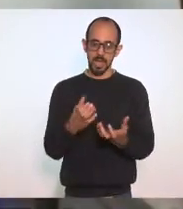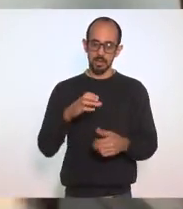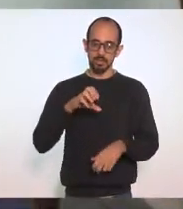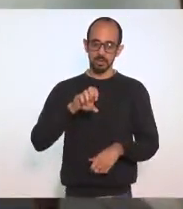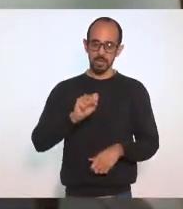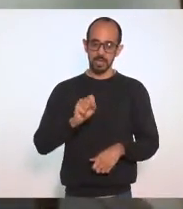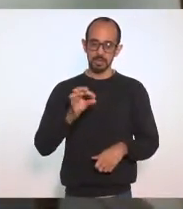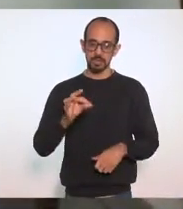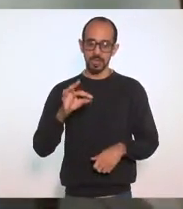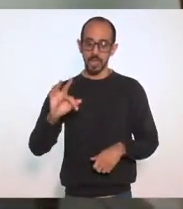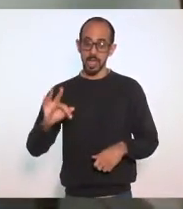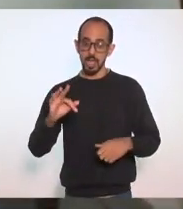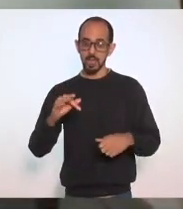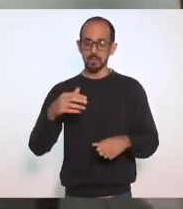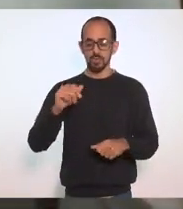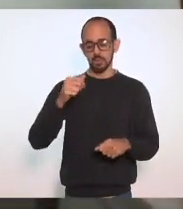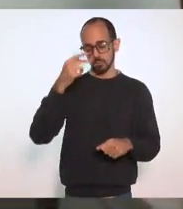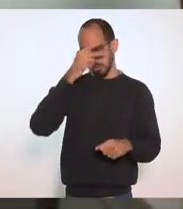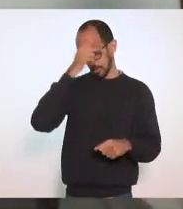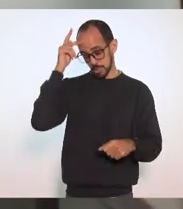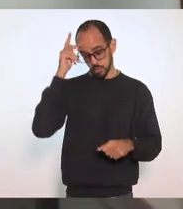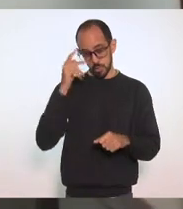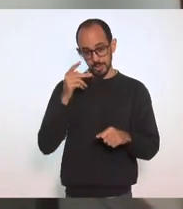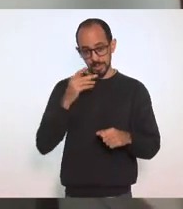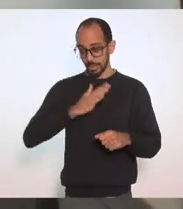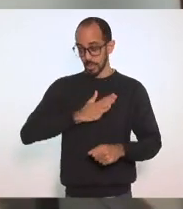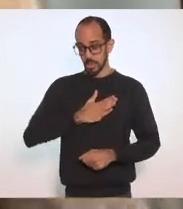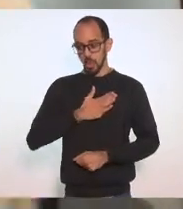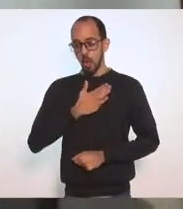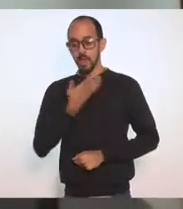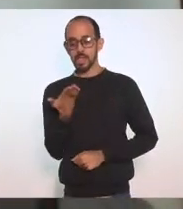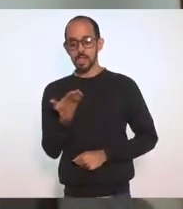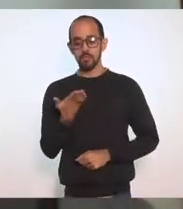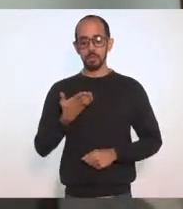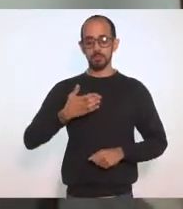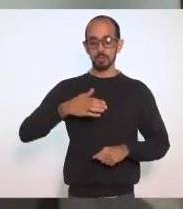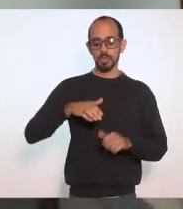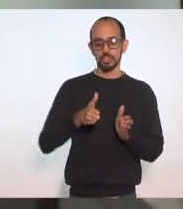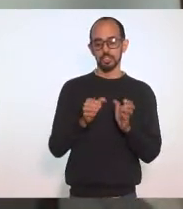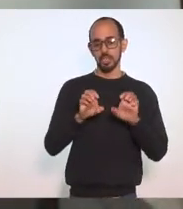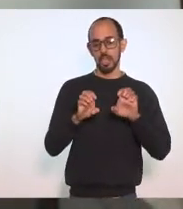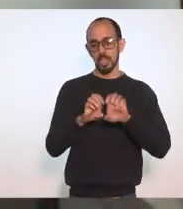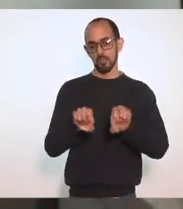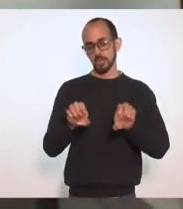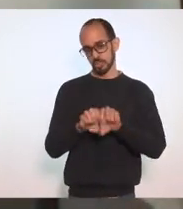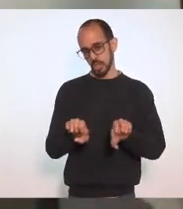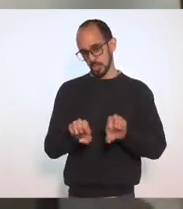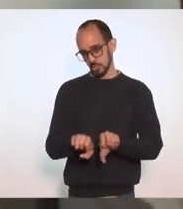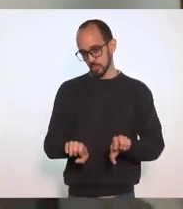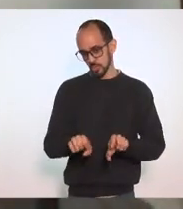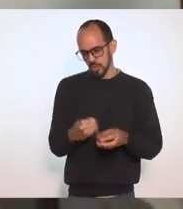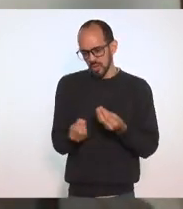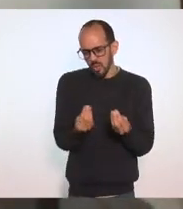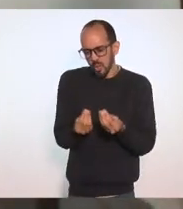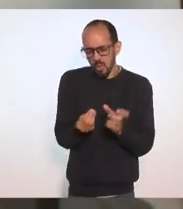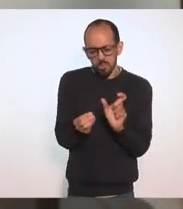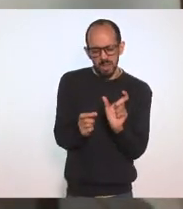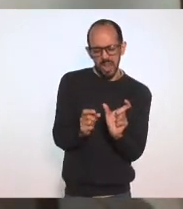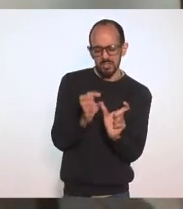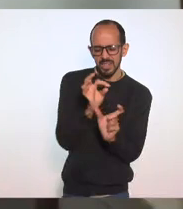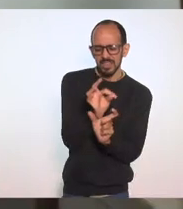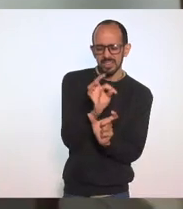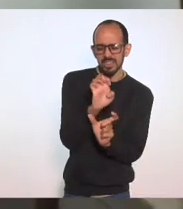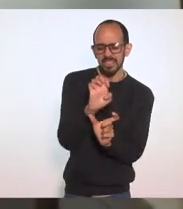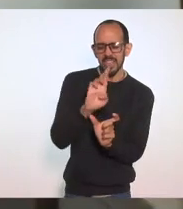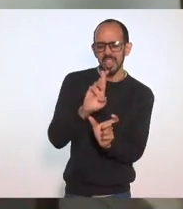Terrivelmente Evangelho Uma palavra Terrível Pudesse Estar associado Aquele